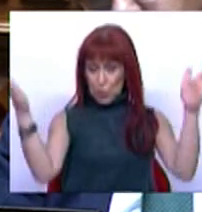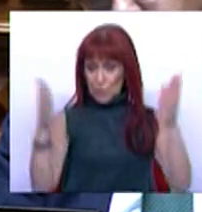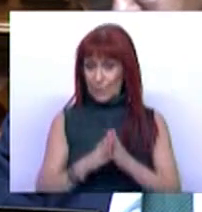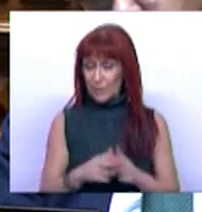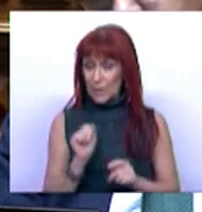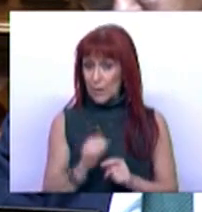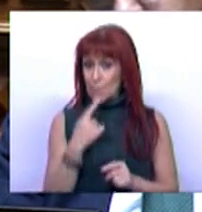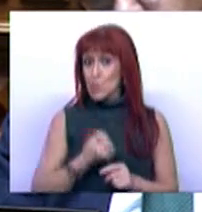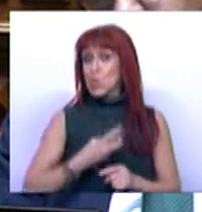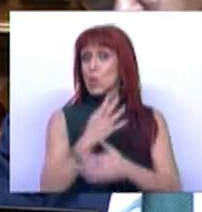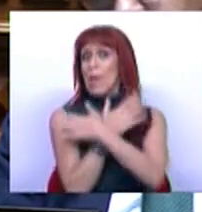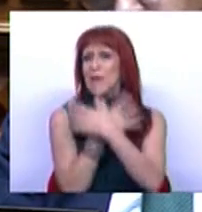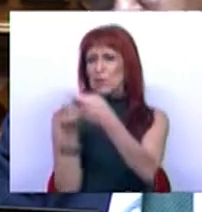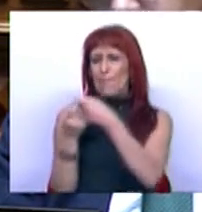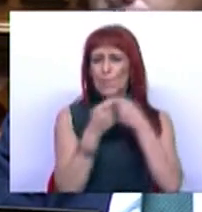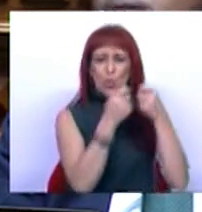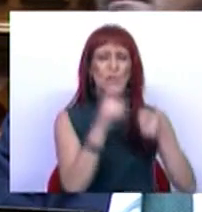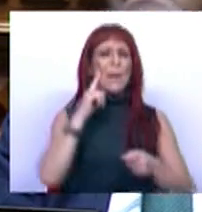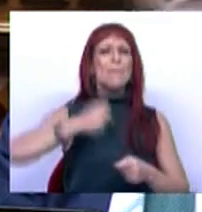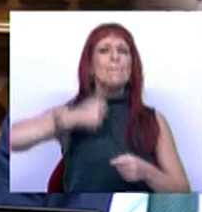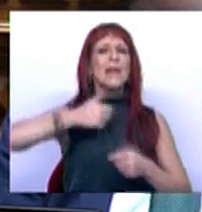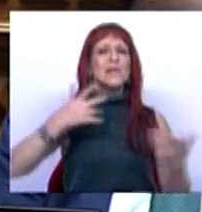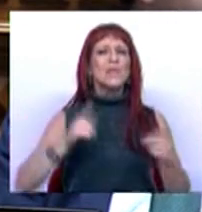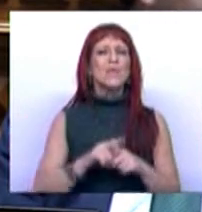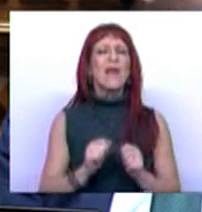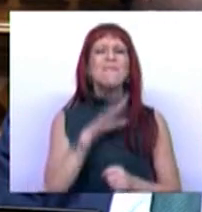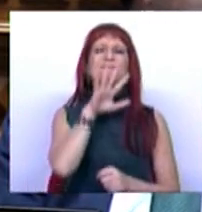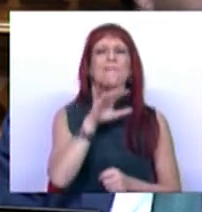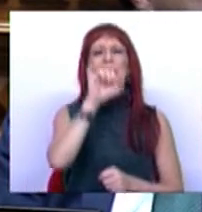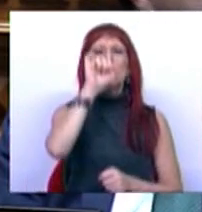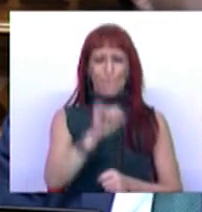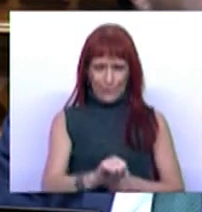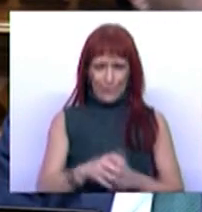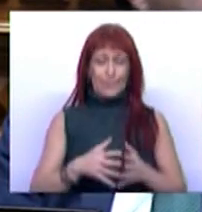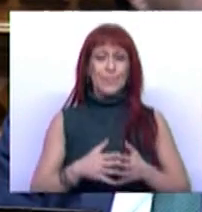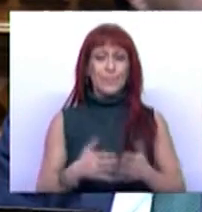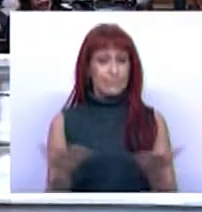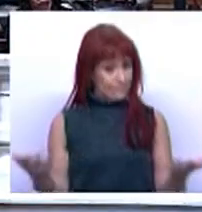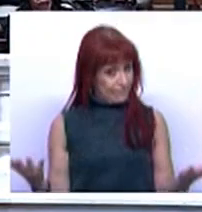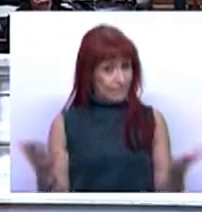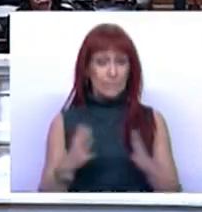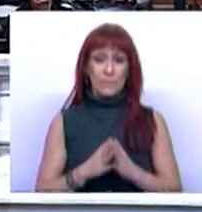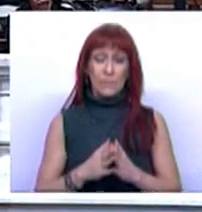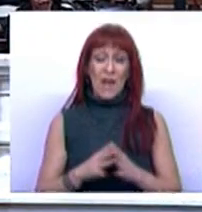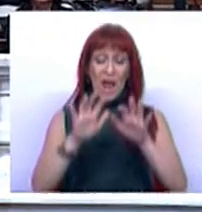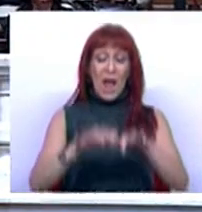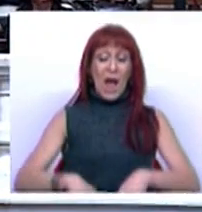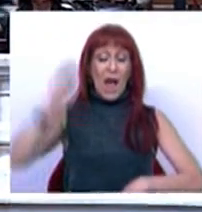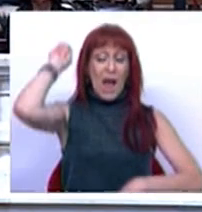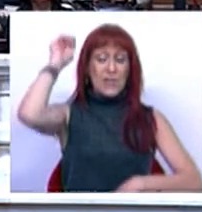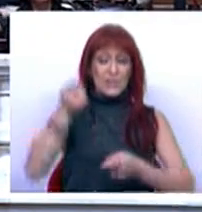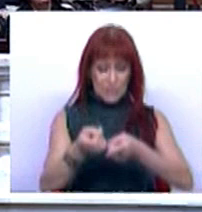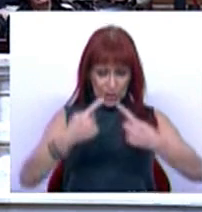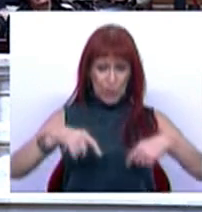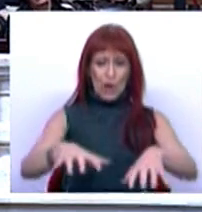para os seus muitos amigos próximos e, sobretudo, para a sua família. Assim, a Assembleia da República